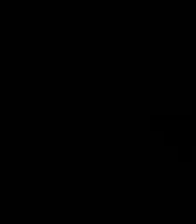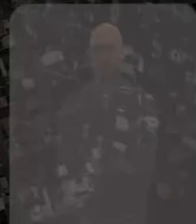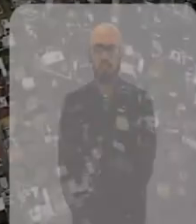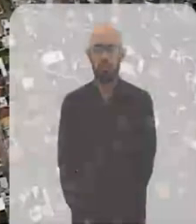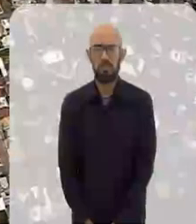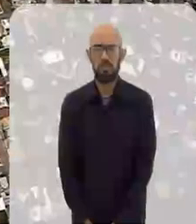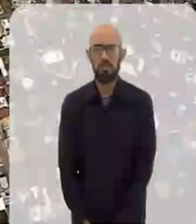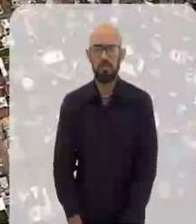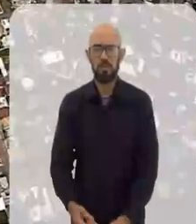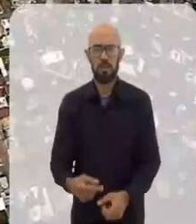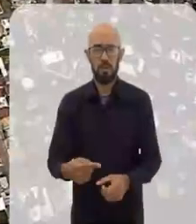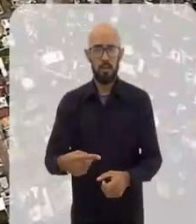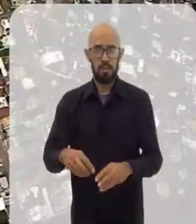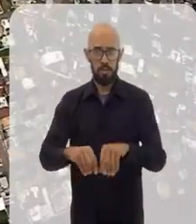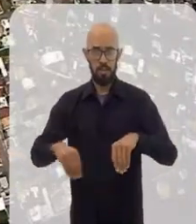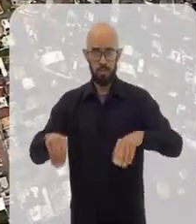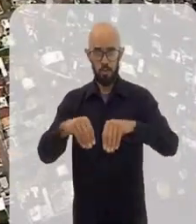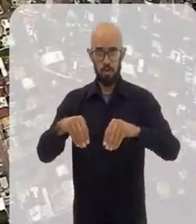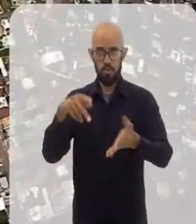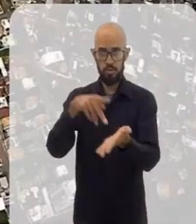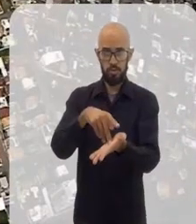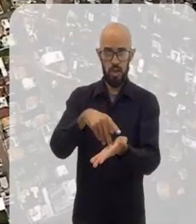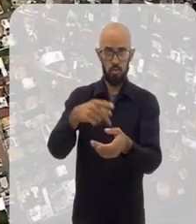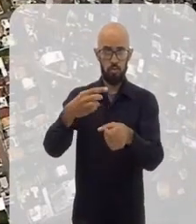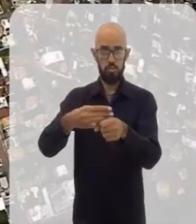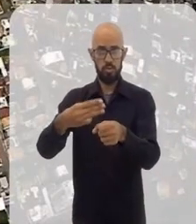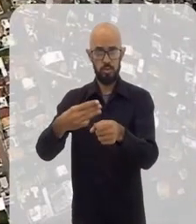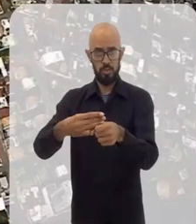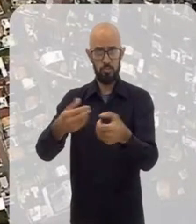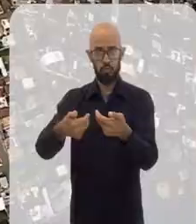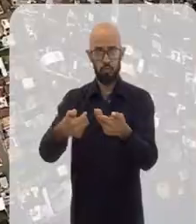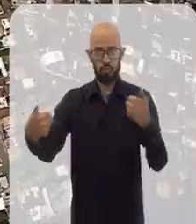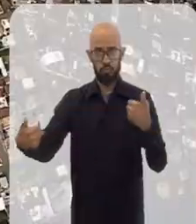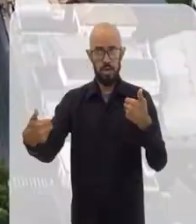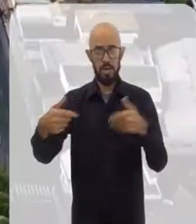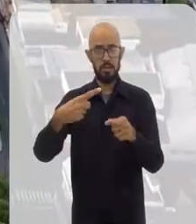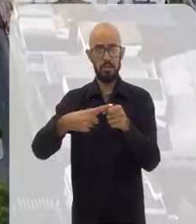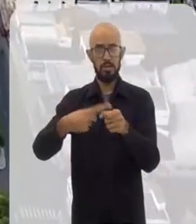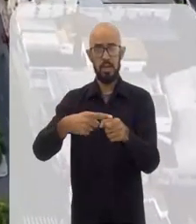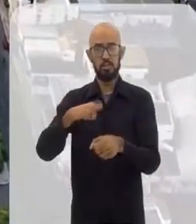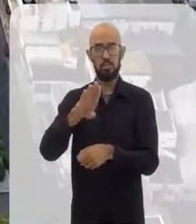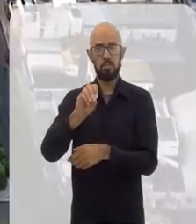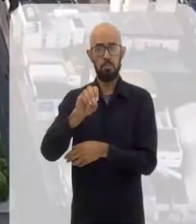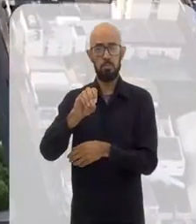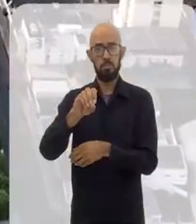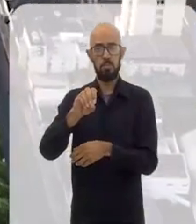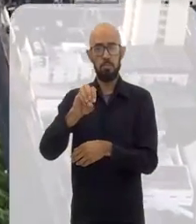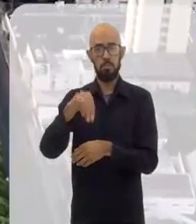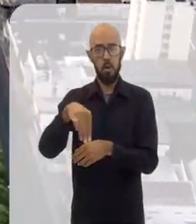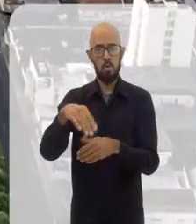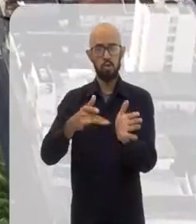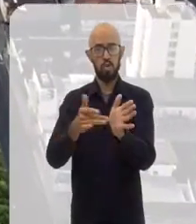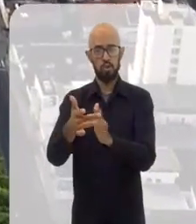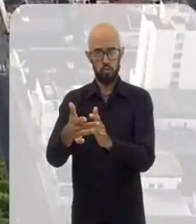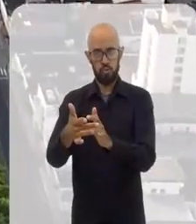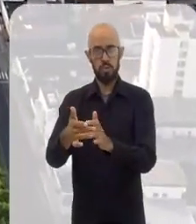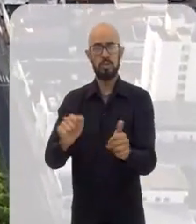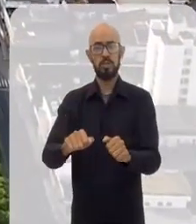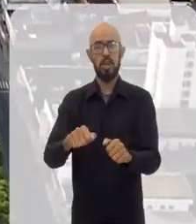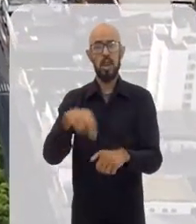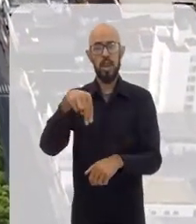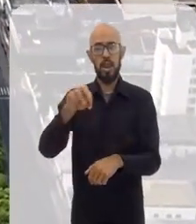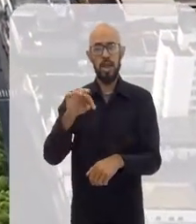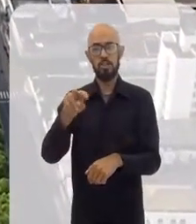Do território original do município de Itaperuna, foram desmembrados as cidades de Bom Jesus do Itabapuana,